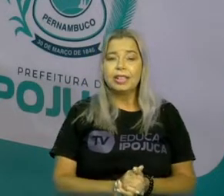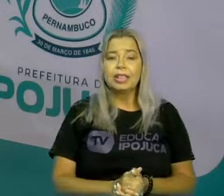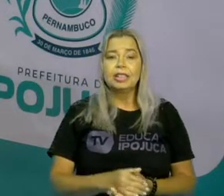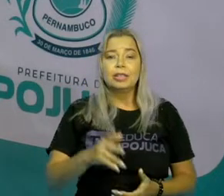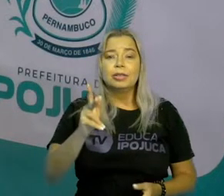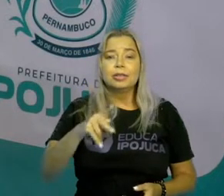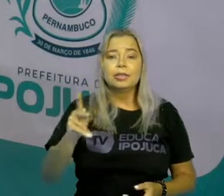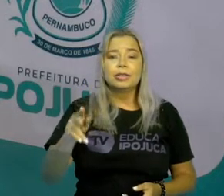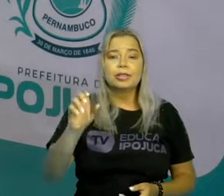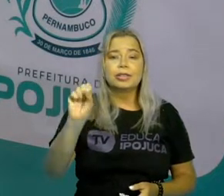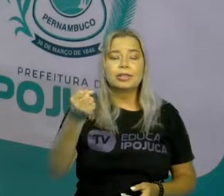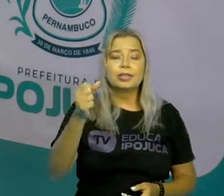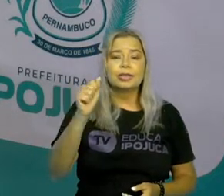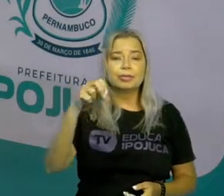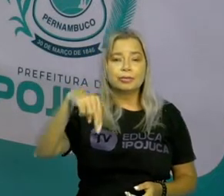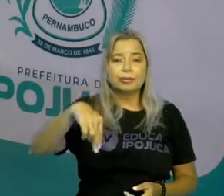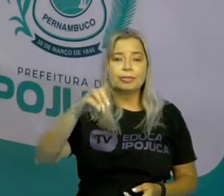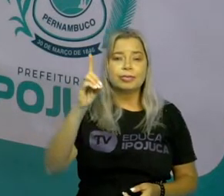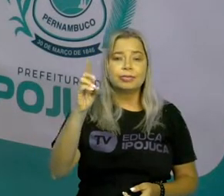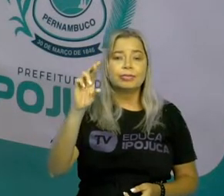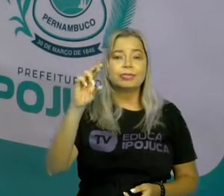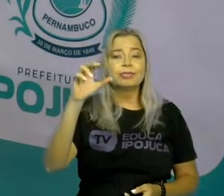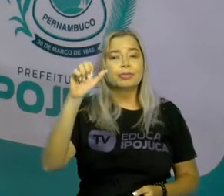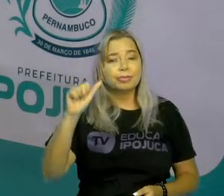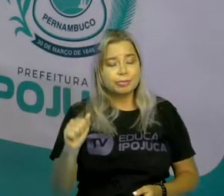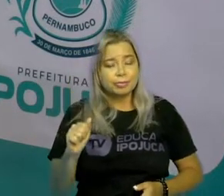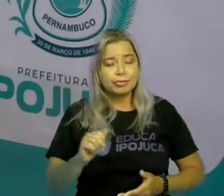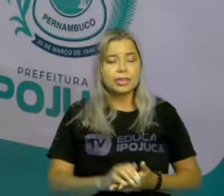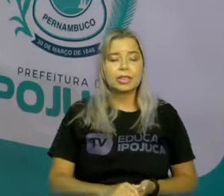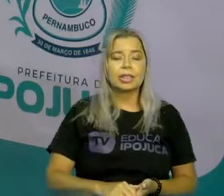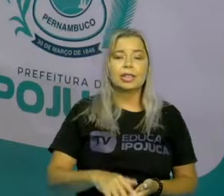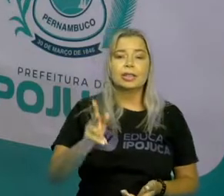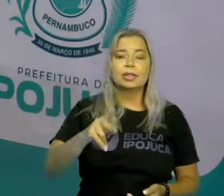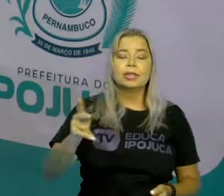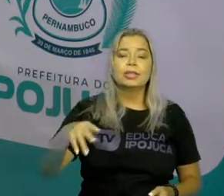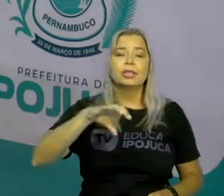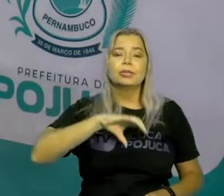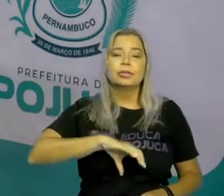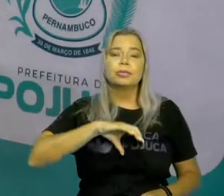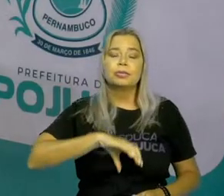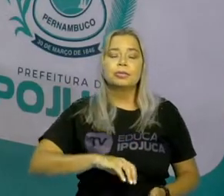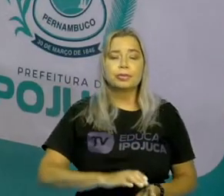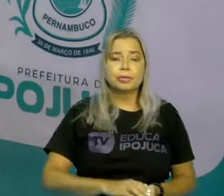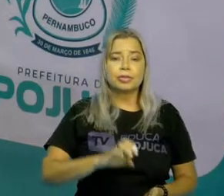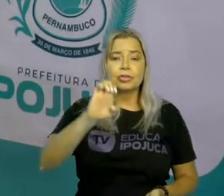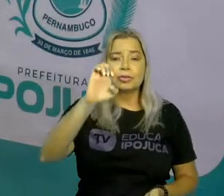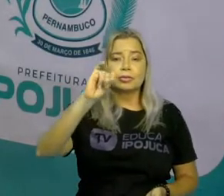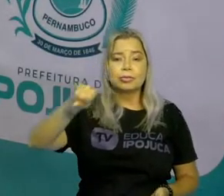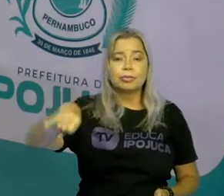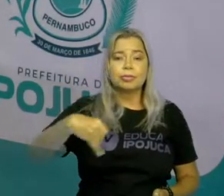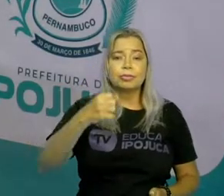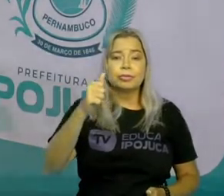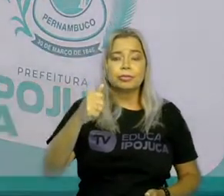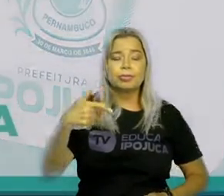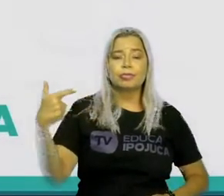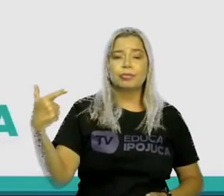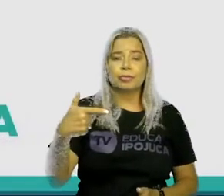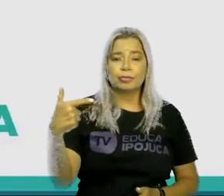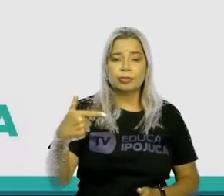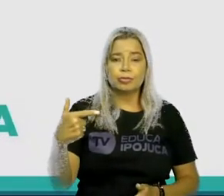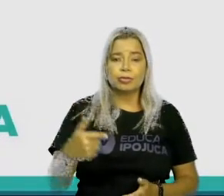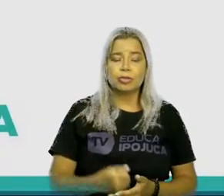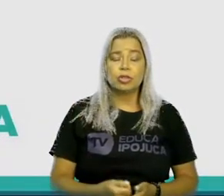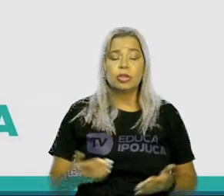vocês aqui na disciplina de língua portuguesa EJA, fase 2, trabalhando formação do